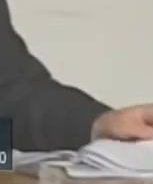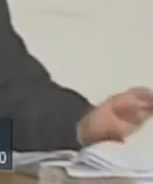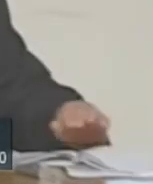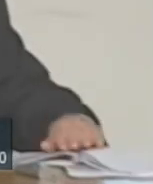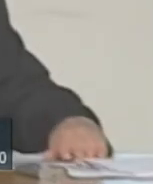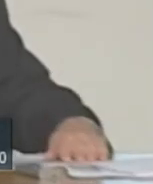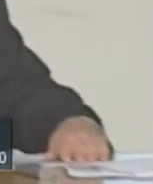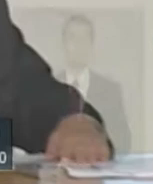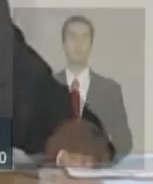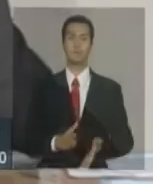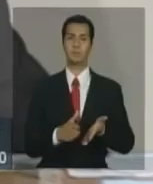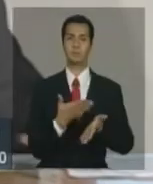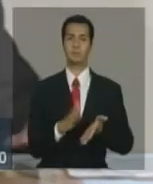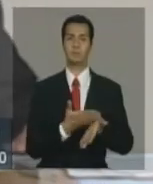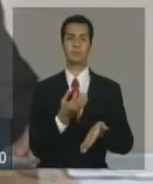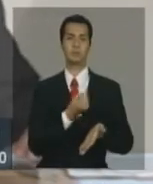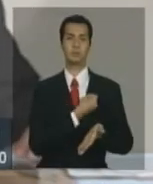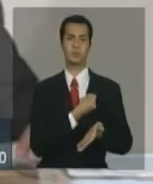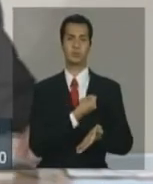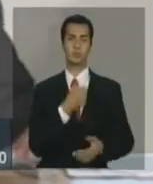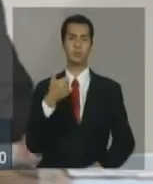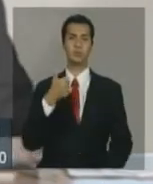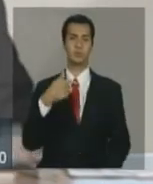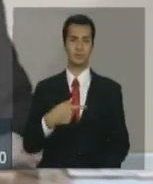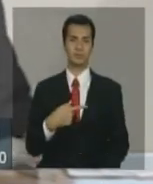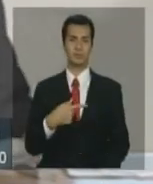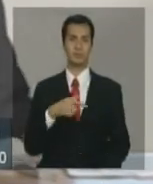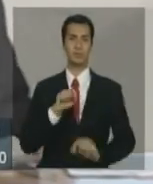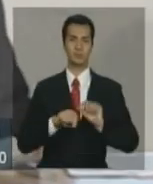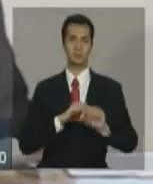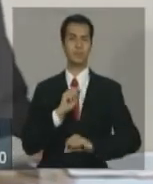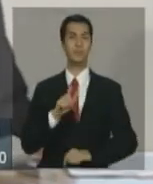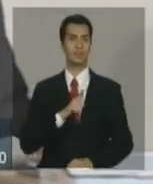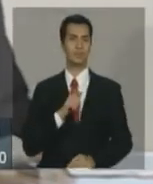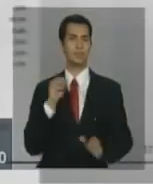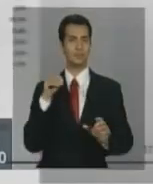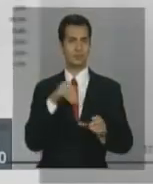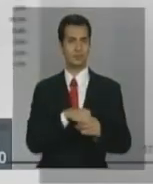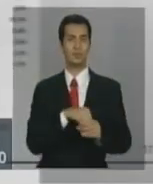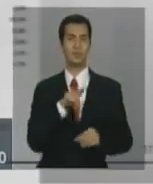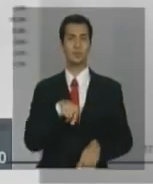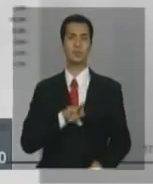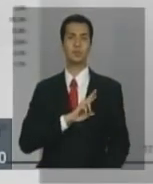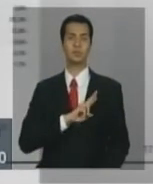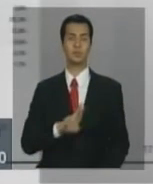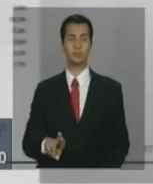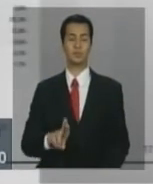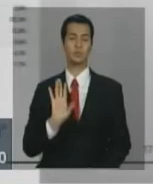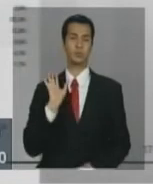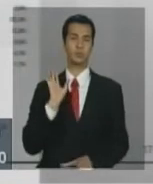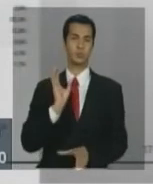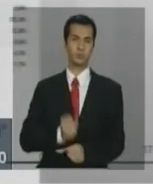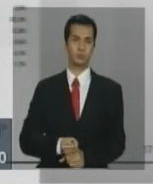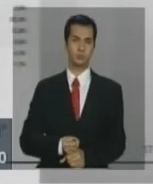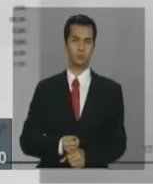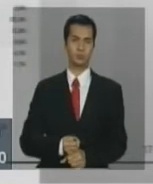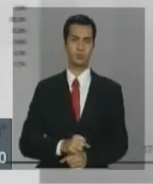para a página 17, onde nós temos o resultado acumulado em relação